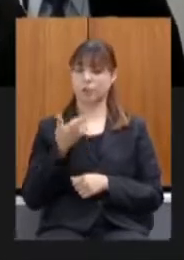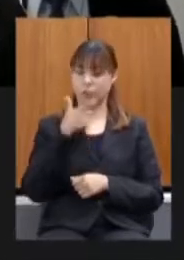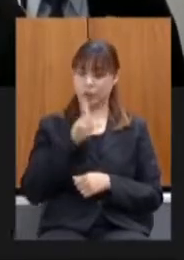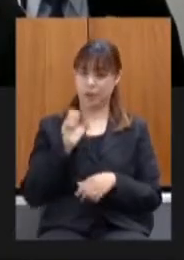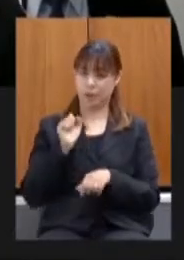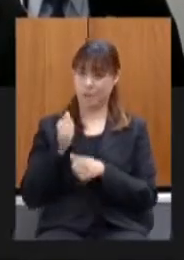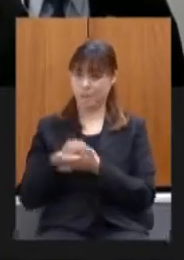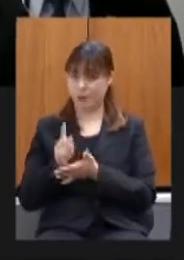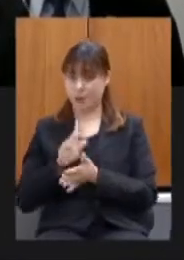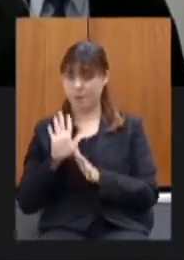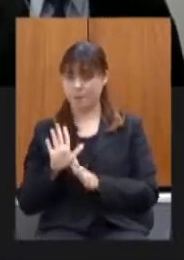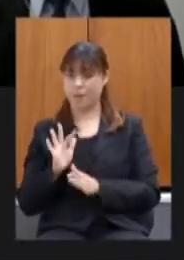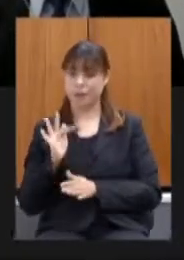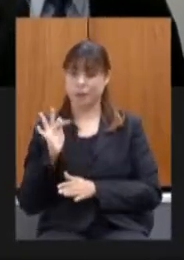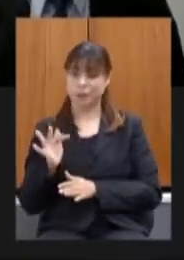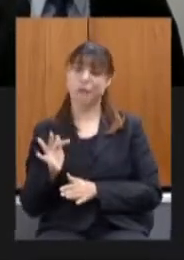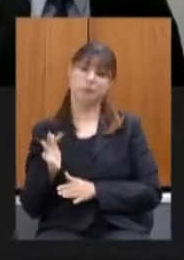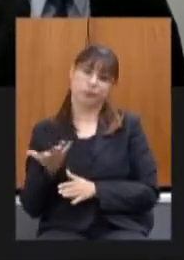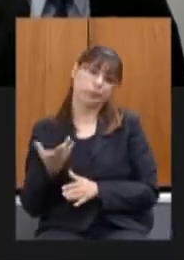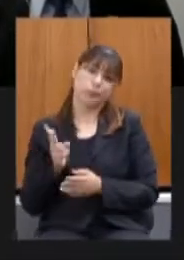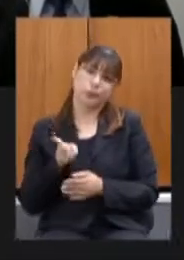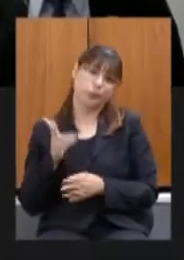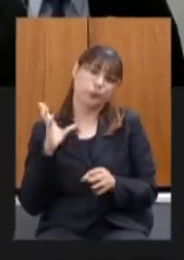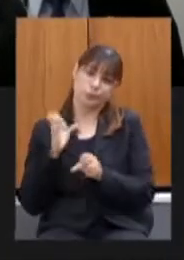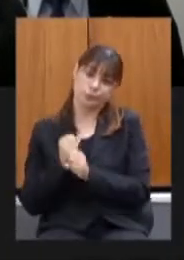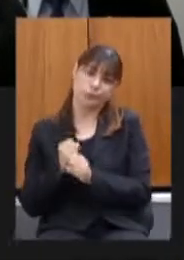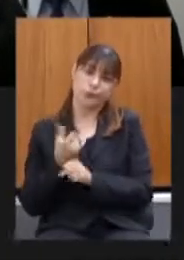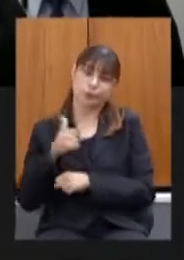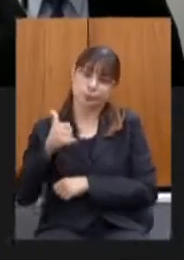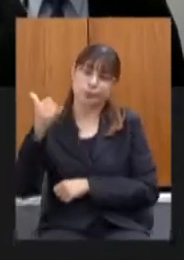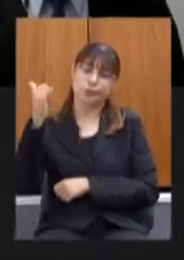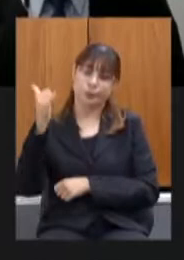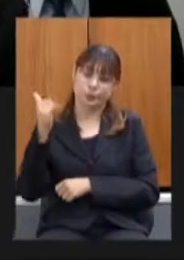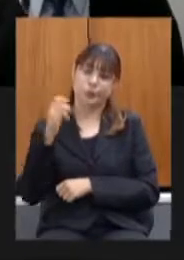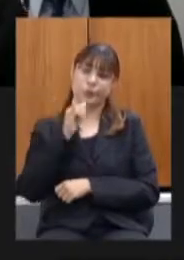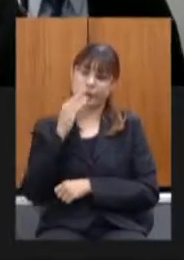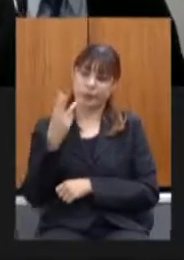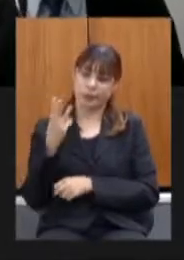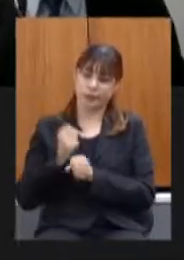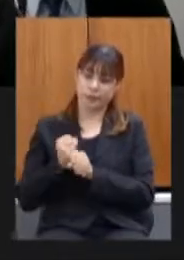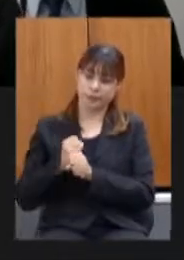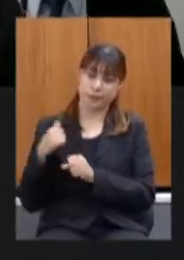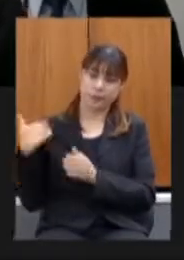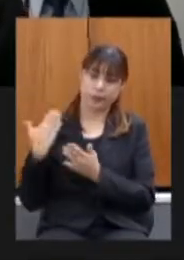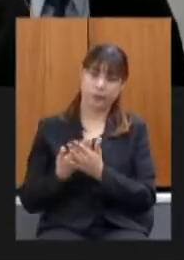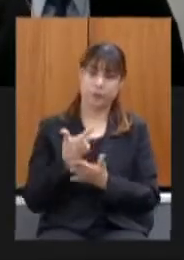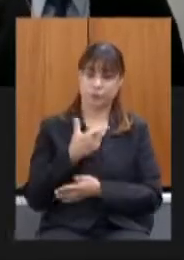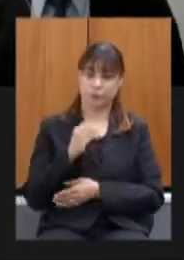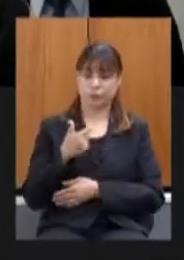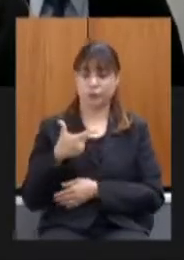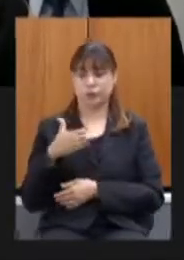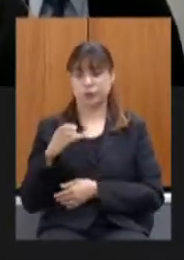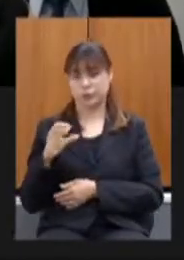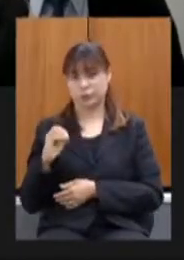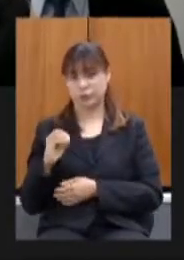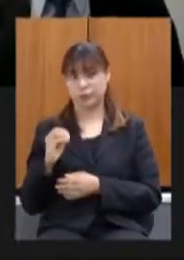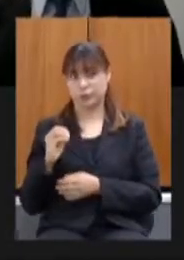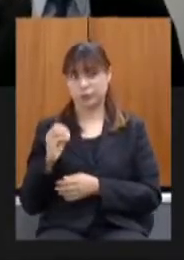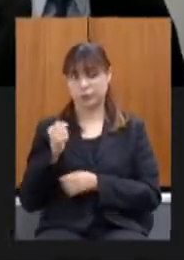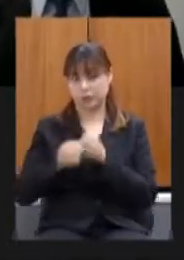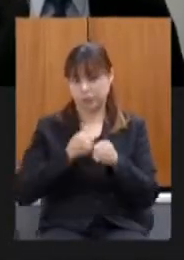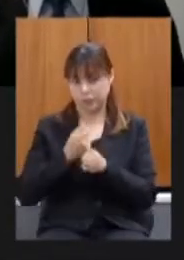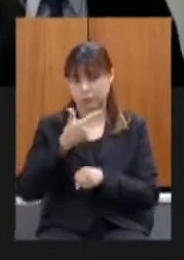vem trazendo um ônus financeiro se a gente somar os últimos 3 anos até 2020 adicionar 2021 a gente beira